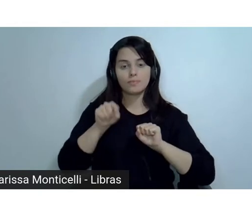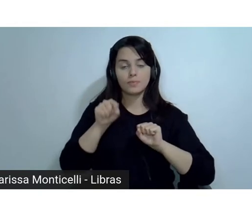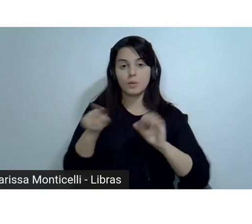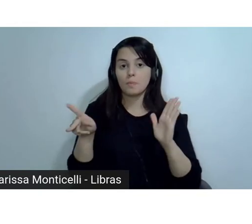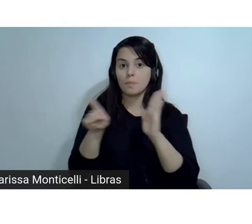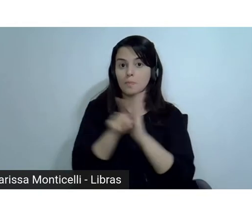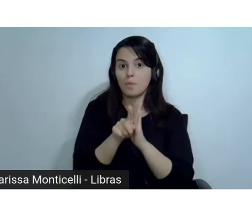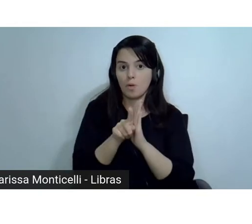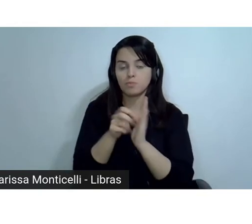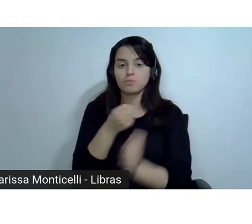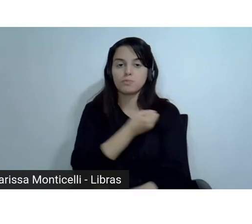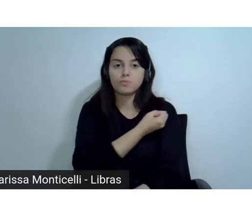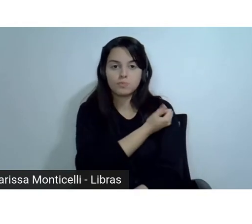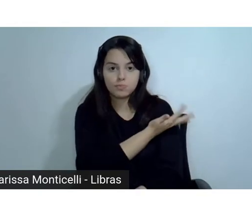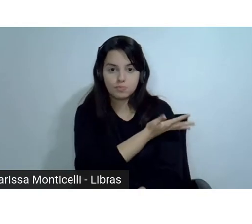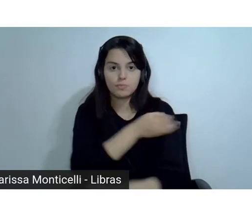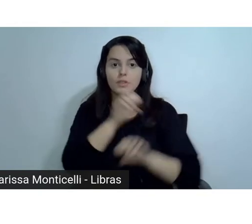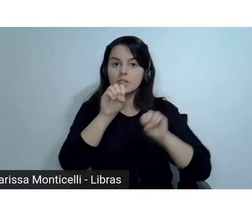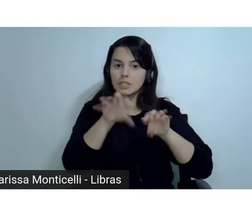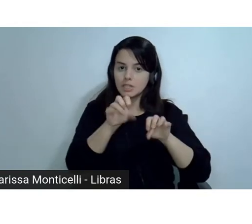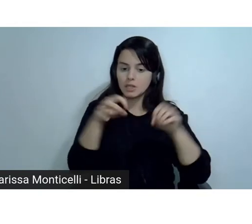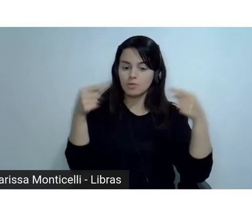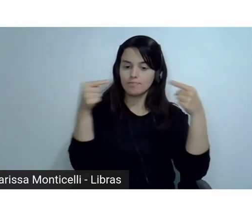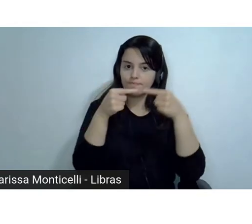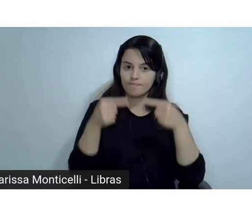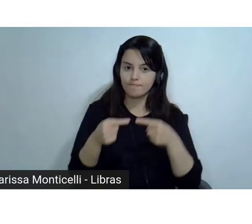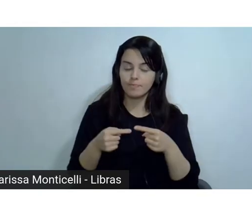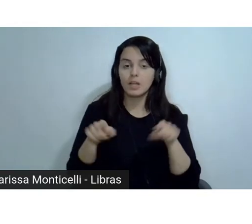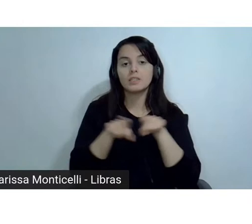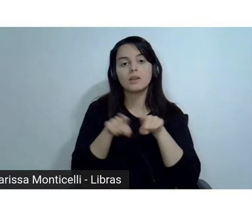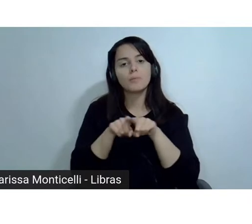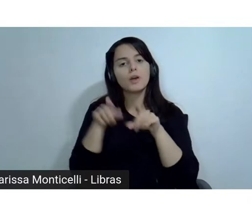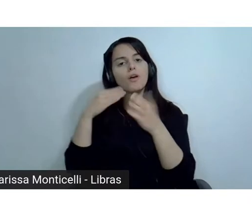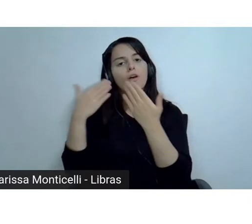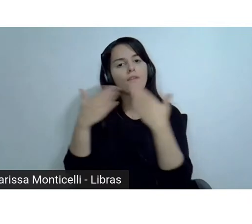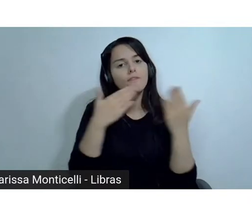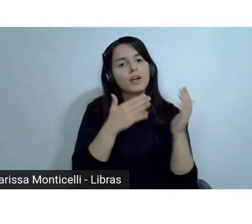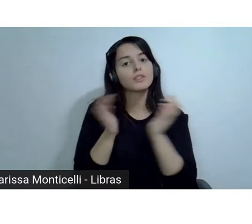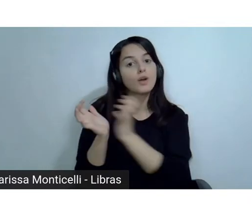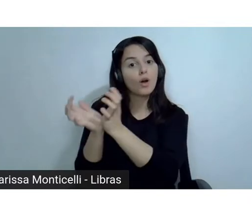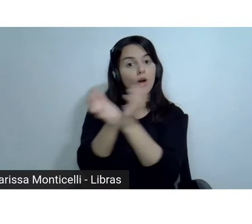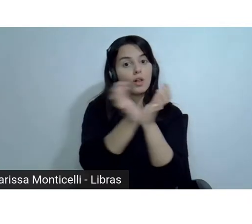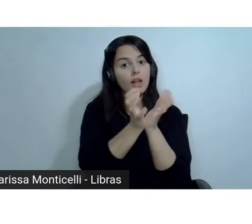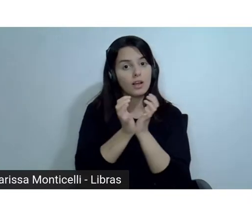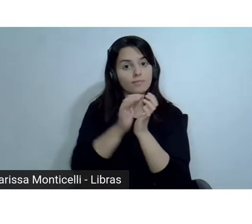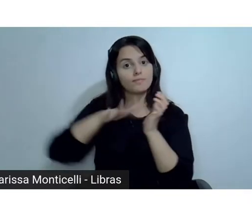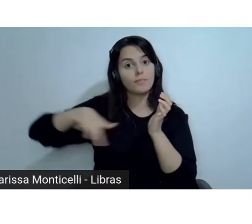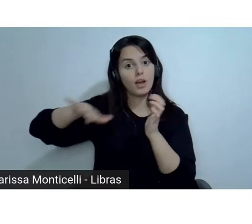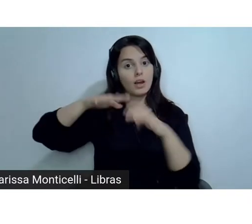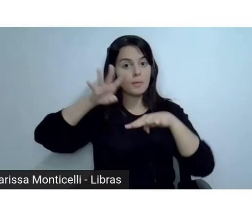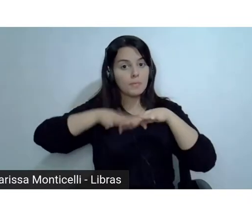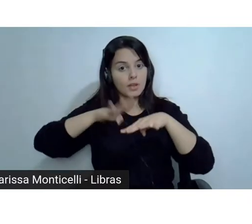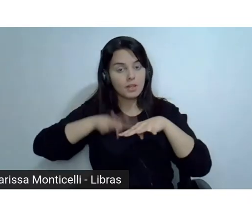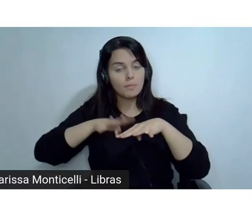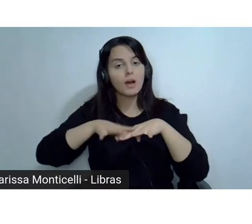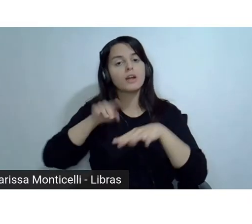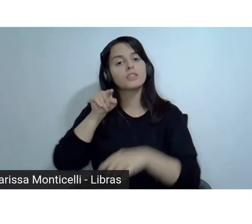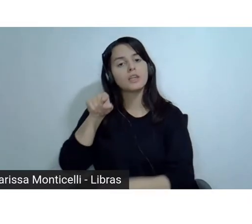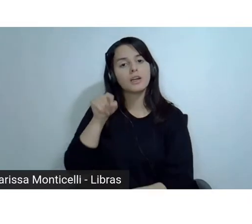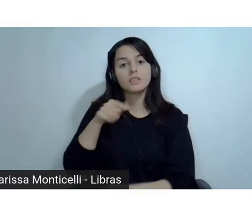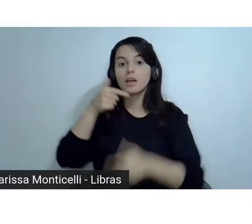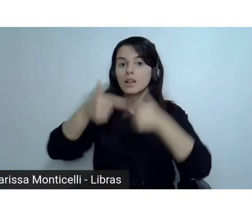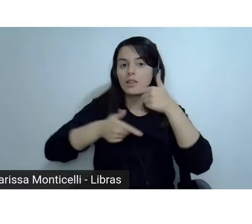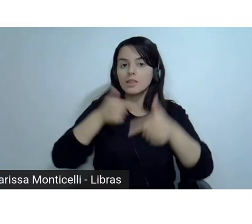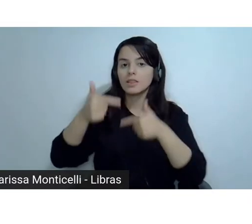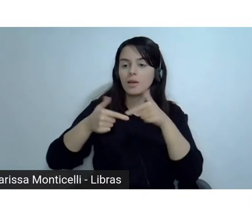Troquem, conversem com os colegas de matemática, tentem fazer um trabalho mais alinhado, no sentido de estar